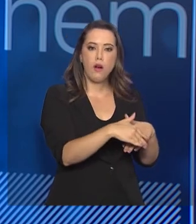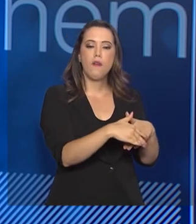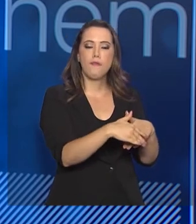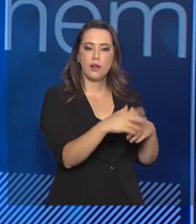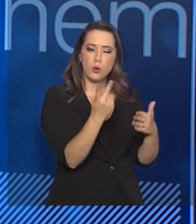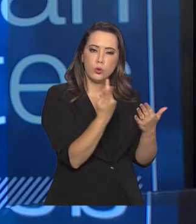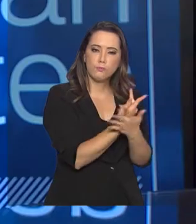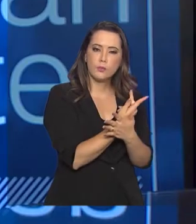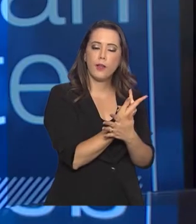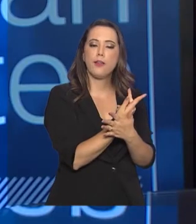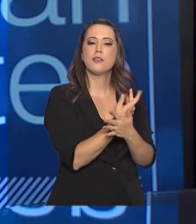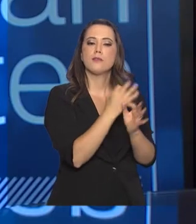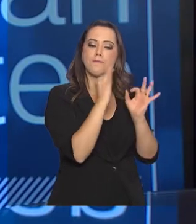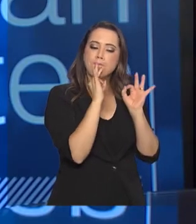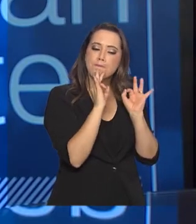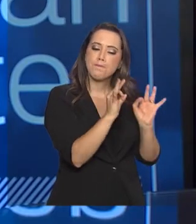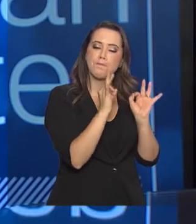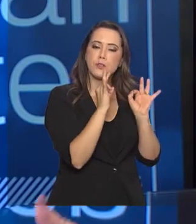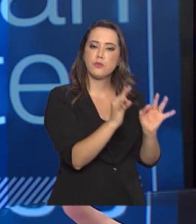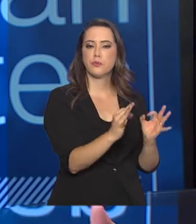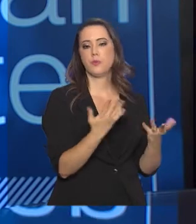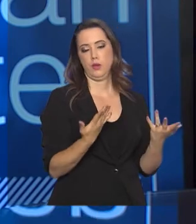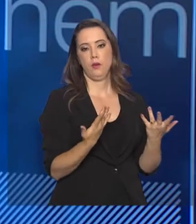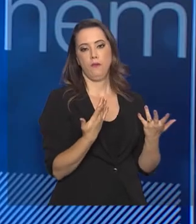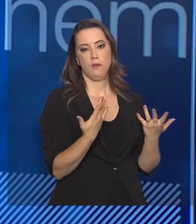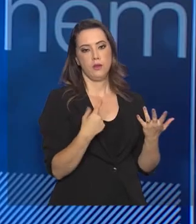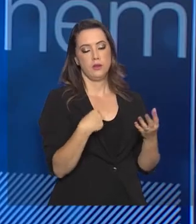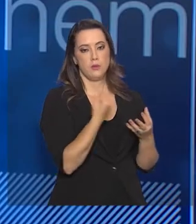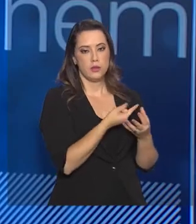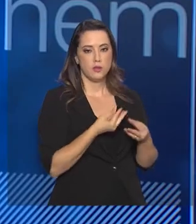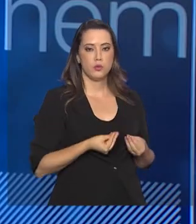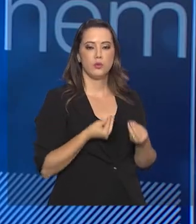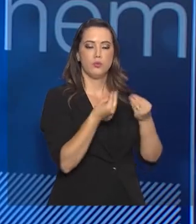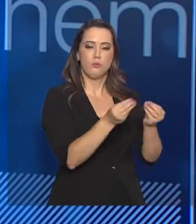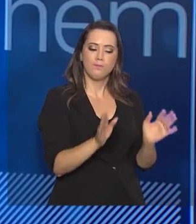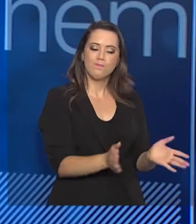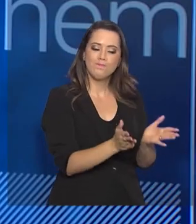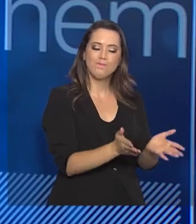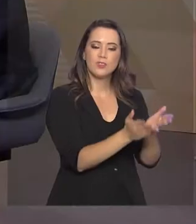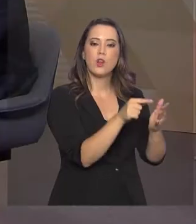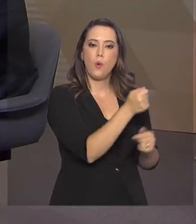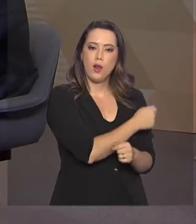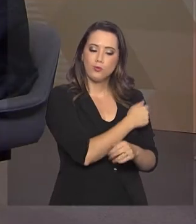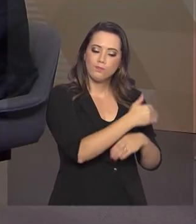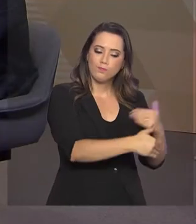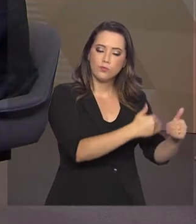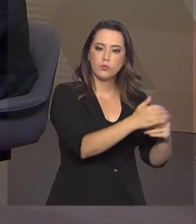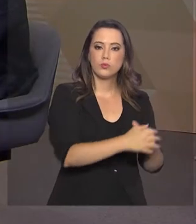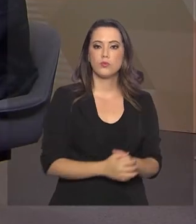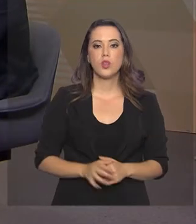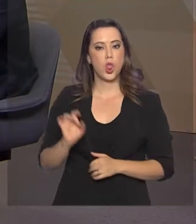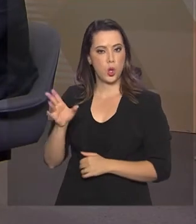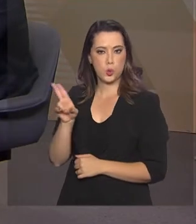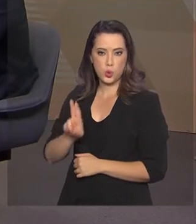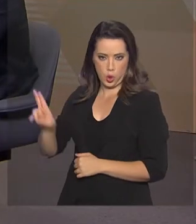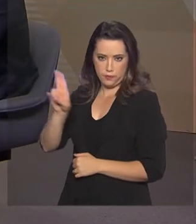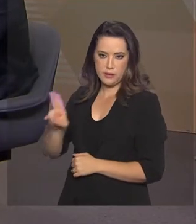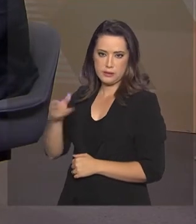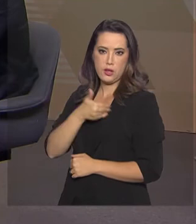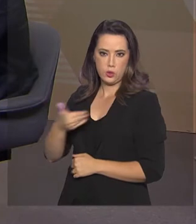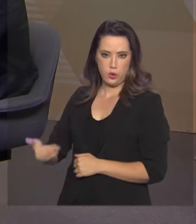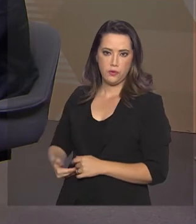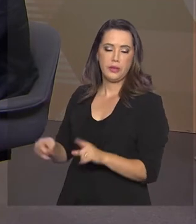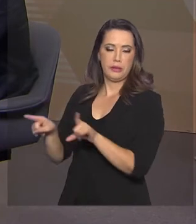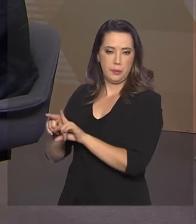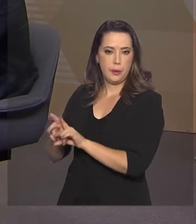com sucesso, para que a gente possa dar esse empurrão na vida do aluno. E não só universidades públicas, mas também